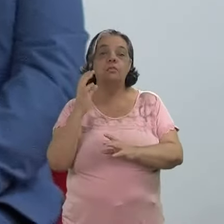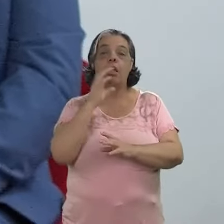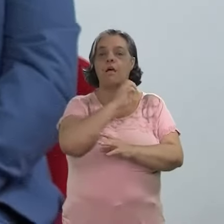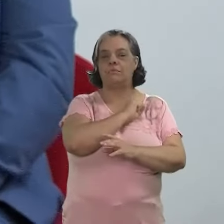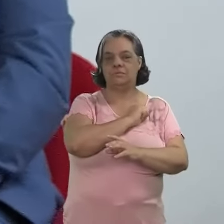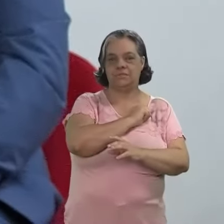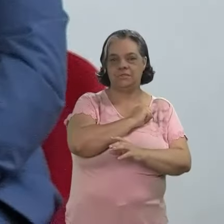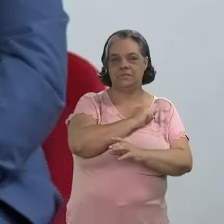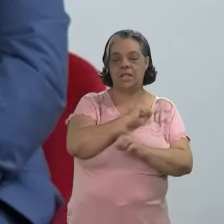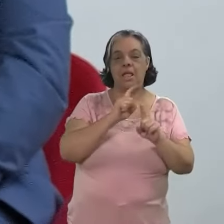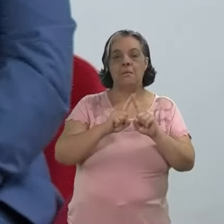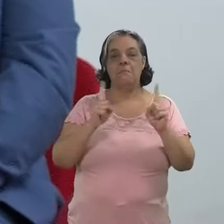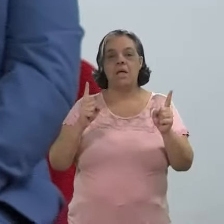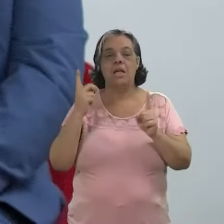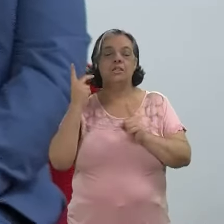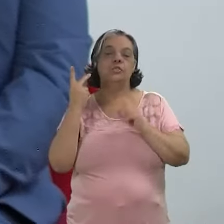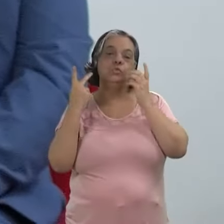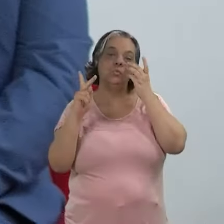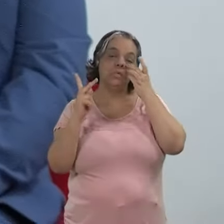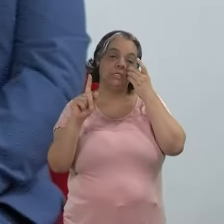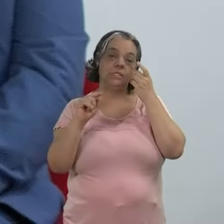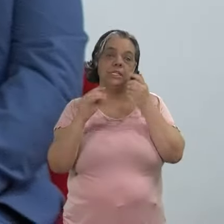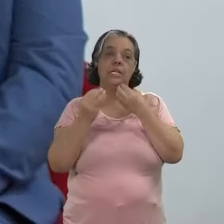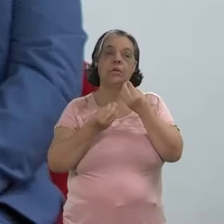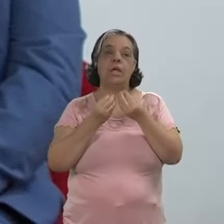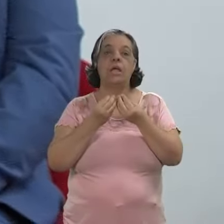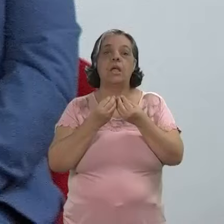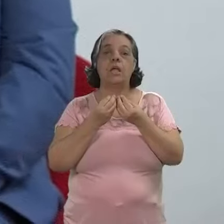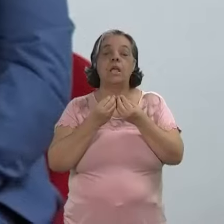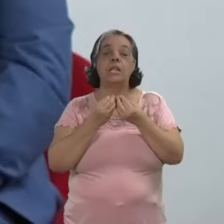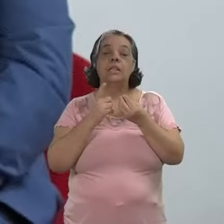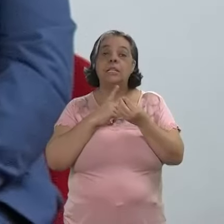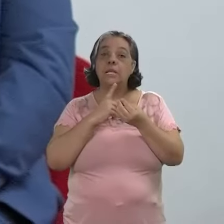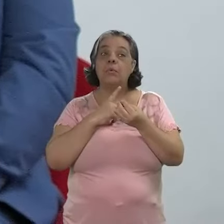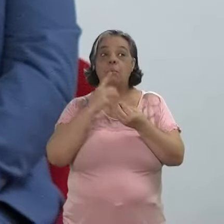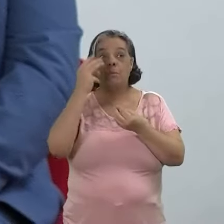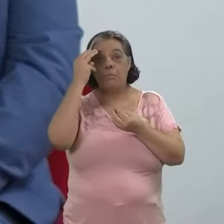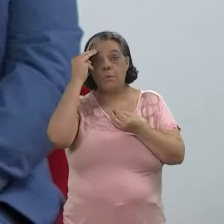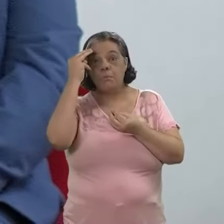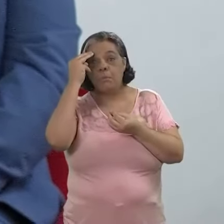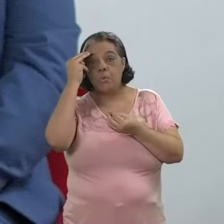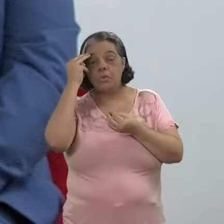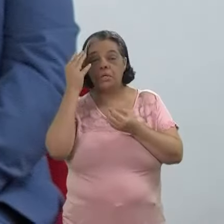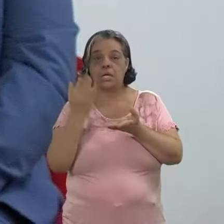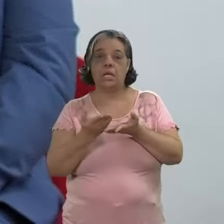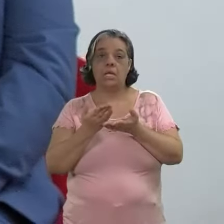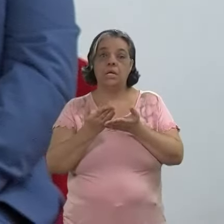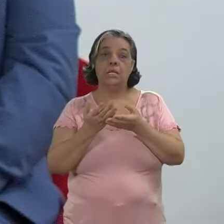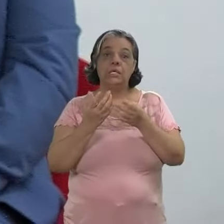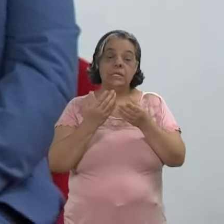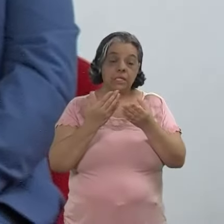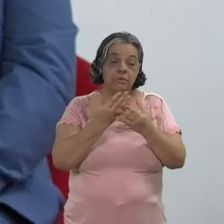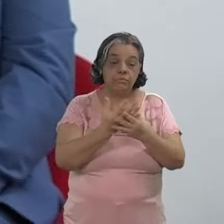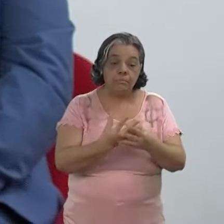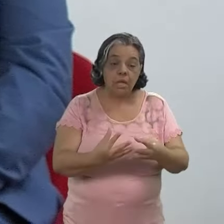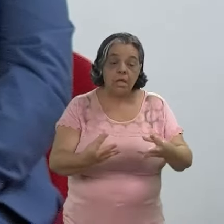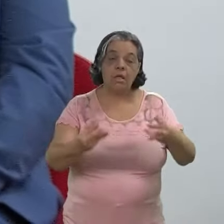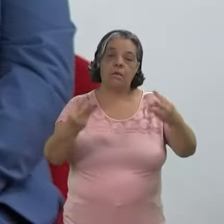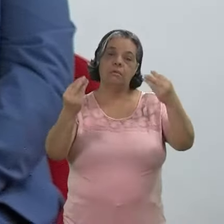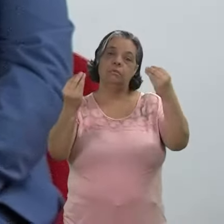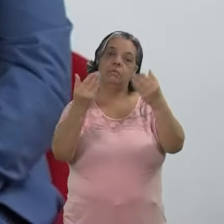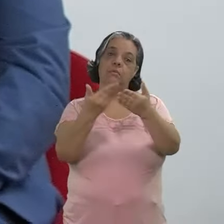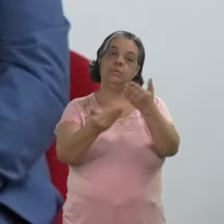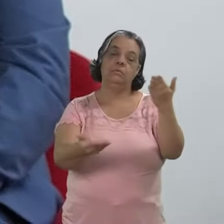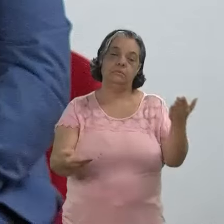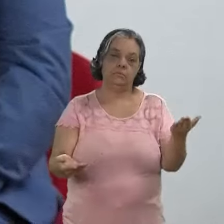tanto a velocidade, mas é o fato de ser rarefeito, né? Uma memória que cai pelas mãos,